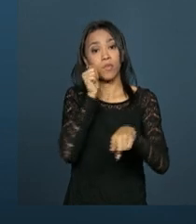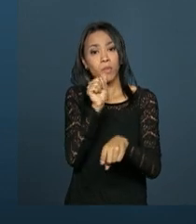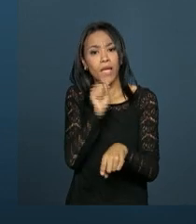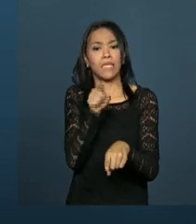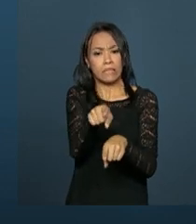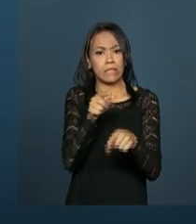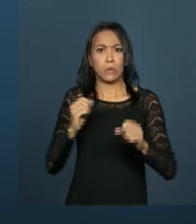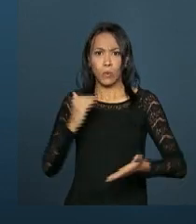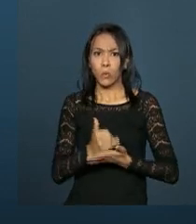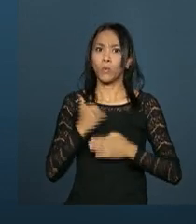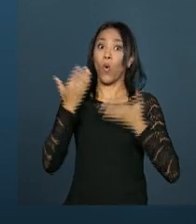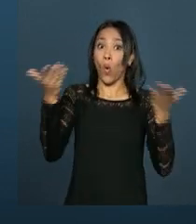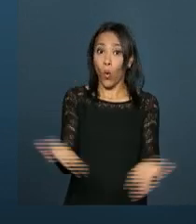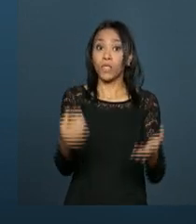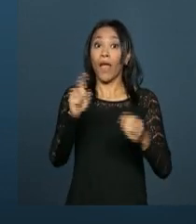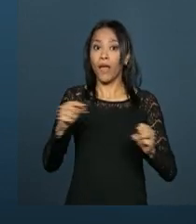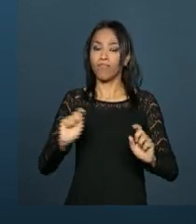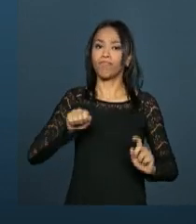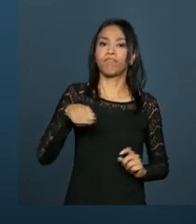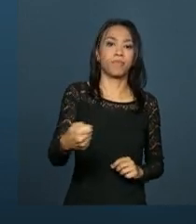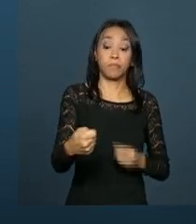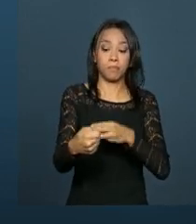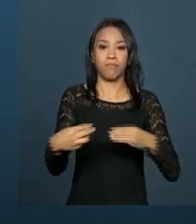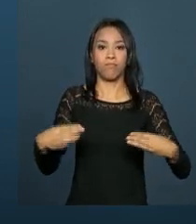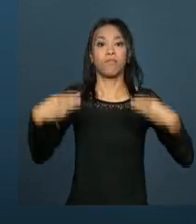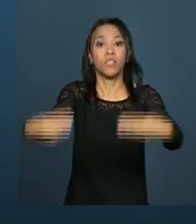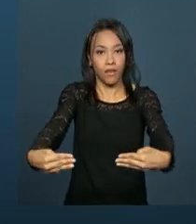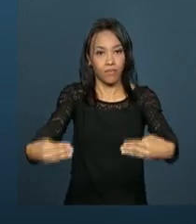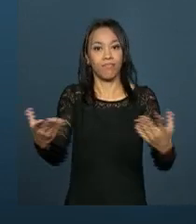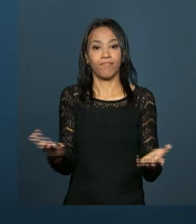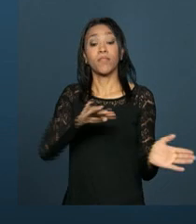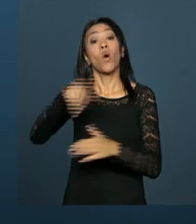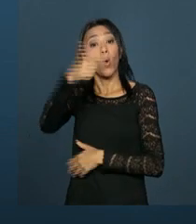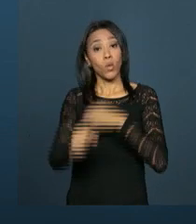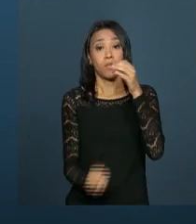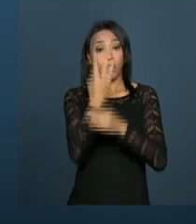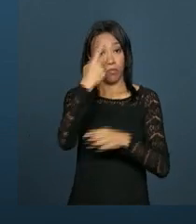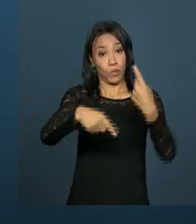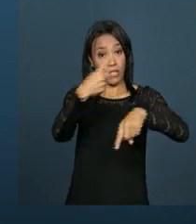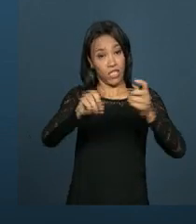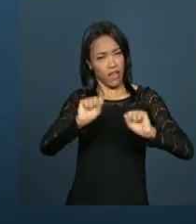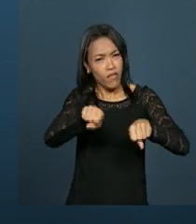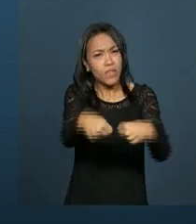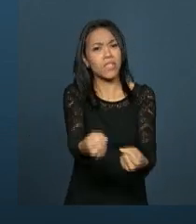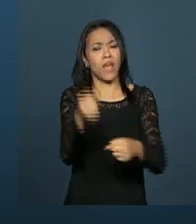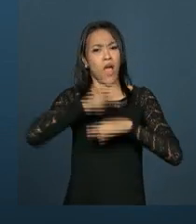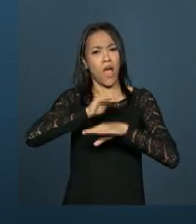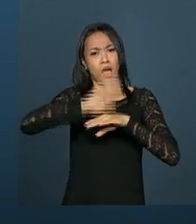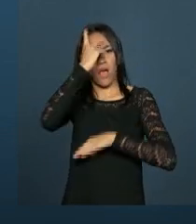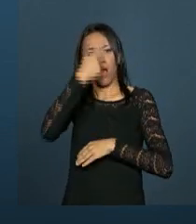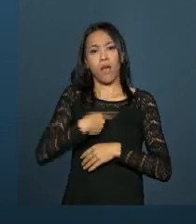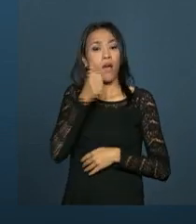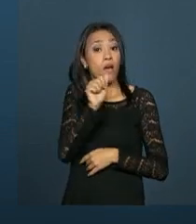ganhou status de ministério em 2003. Outra política também criada em 2003 para reforçar a autonomia